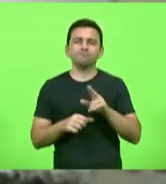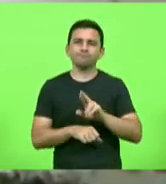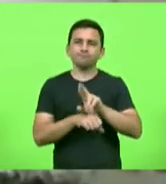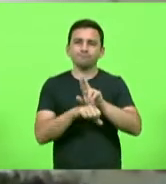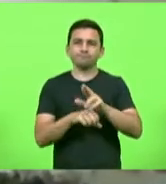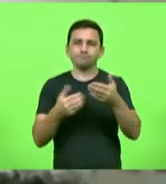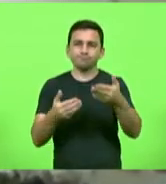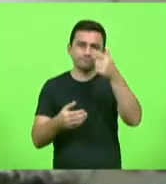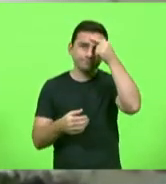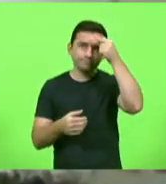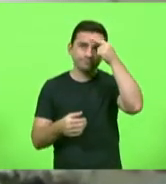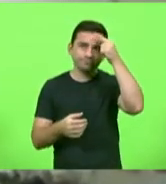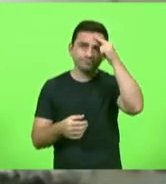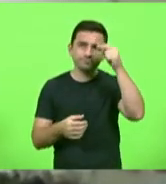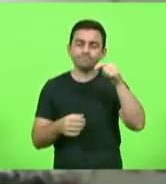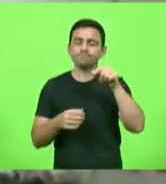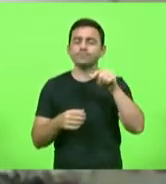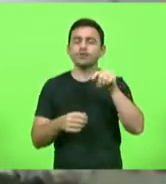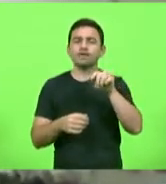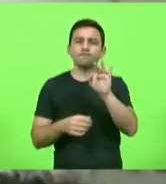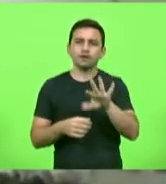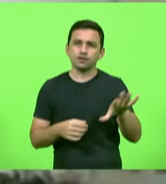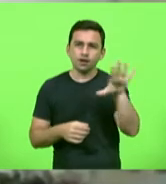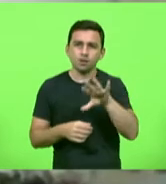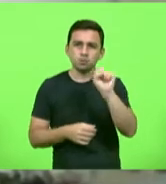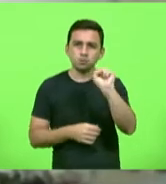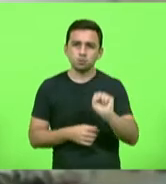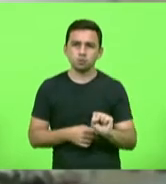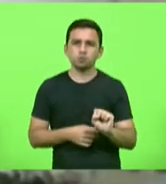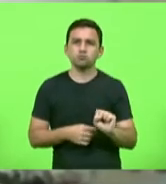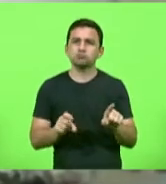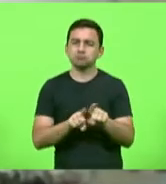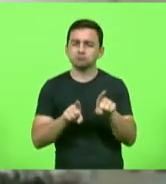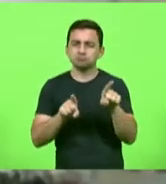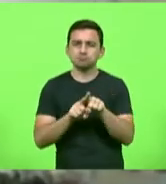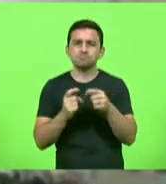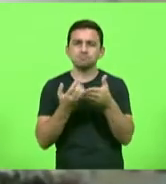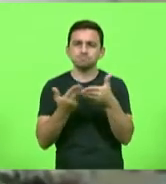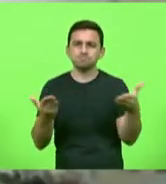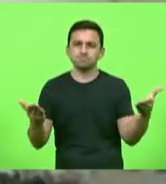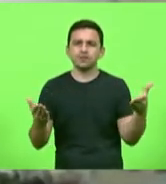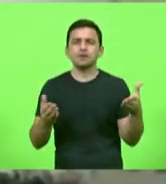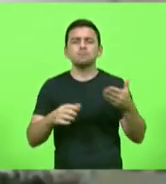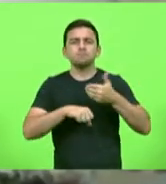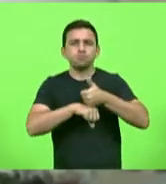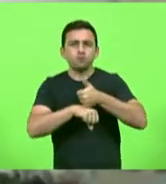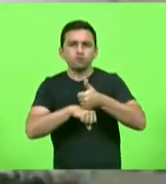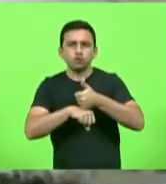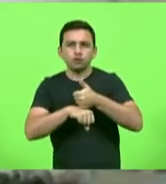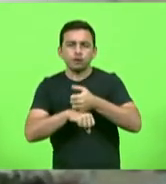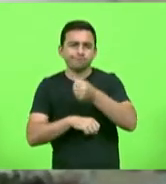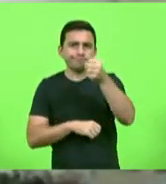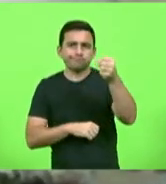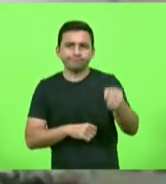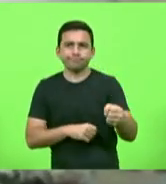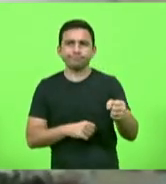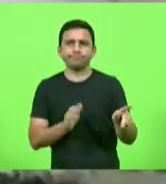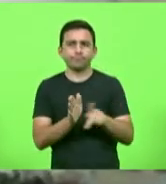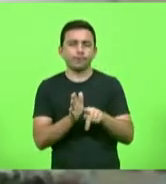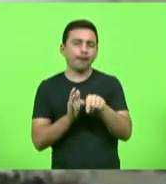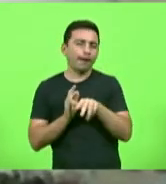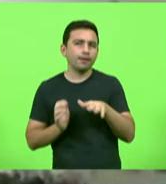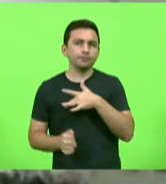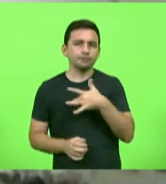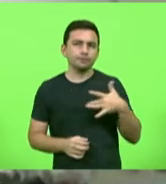a Universidade Federal da Fronteira Sul também colocou profissionais médicos da área da saúde